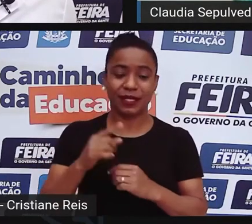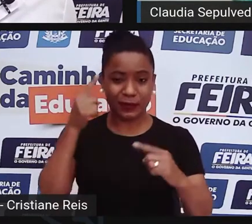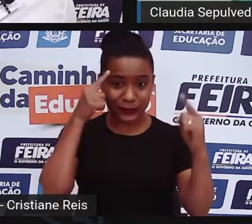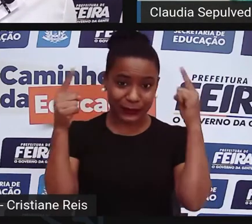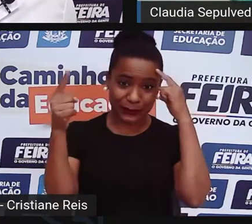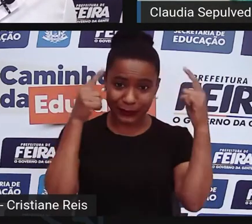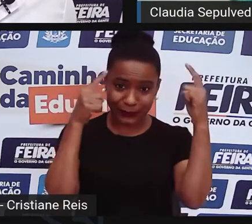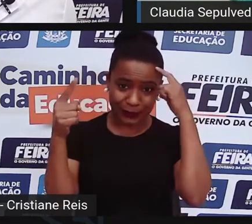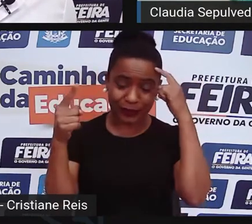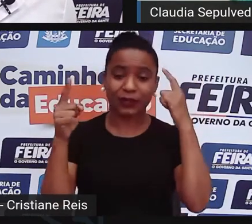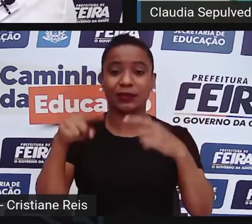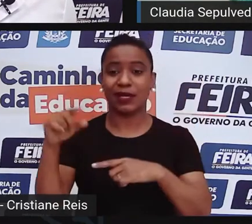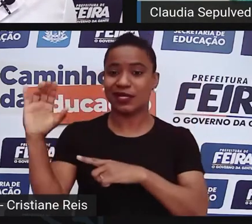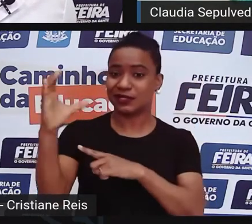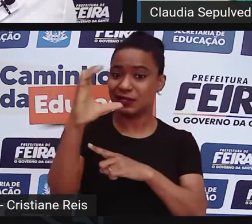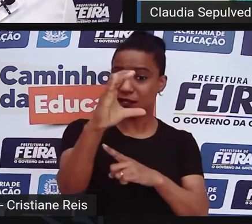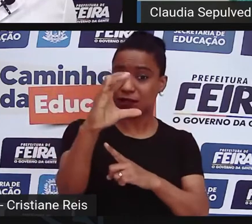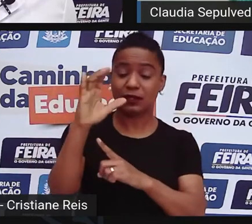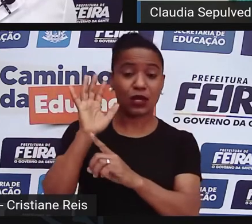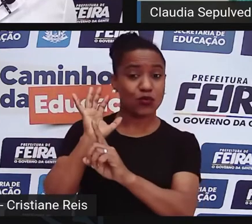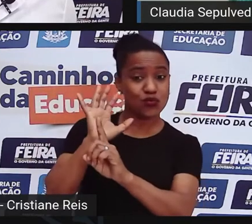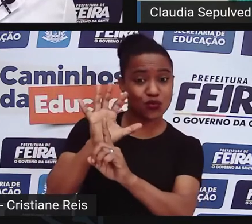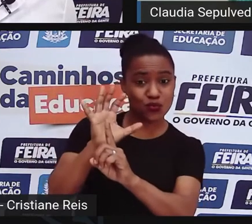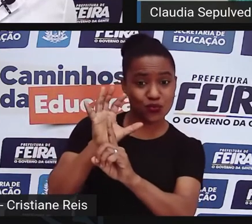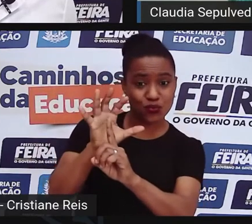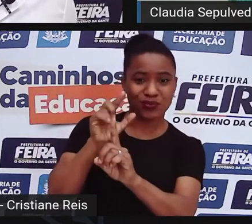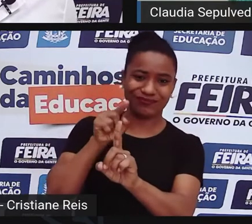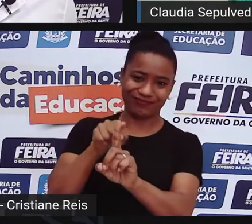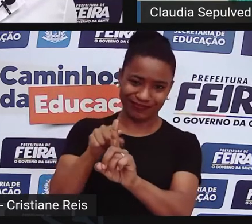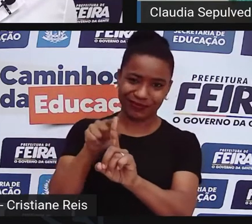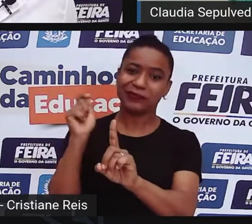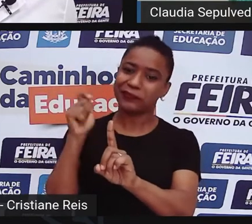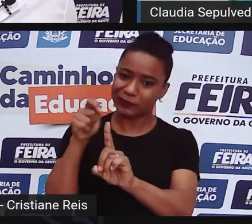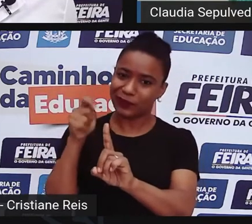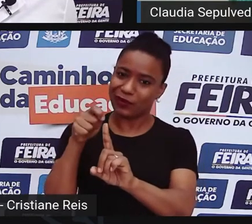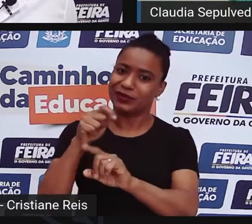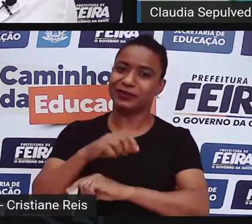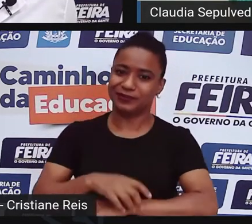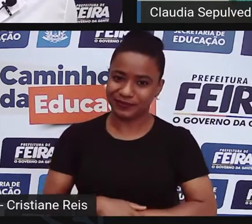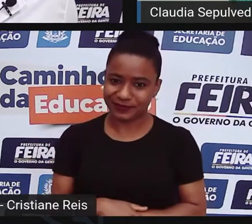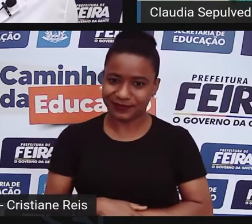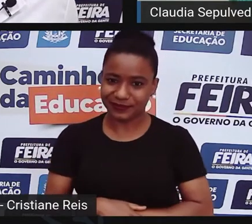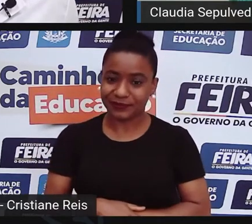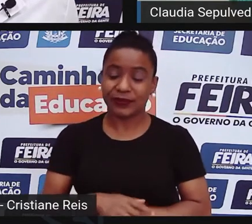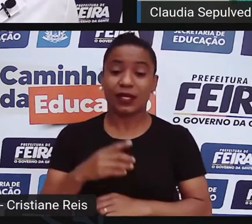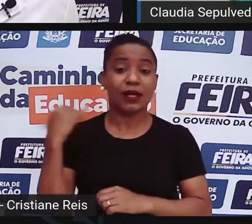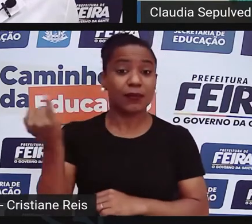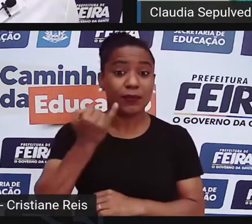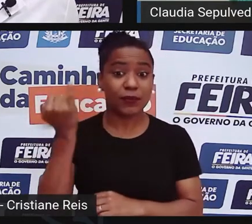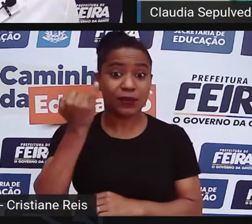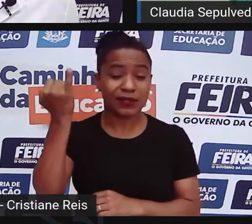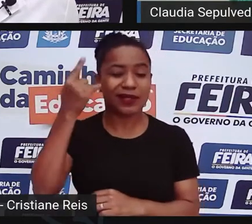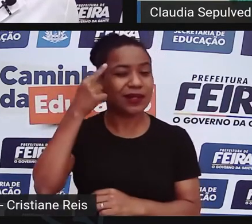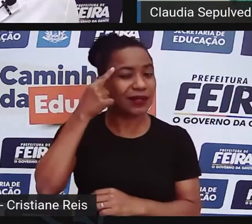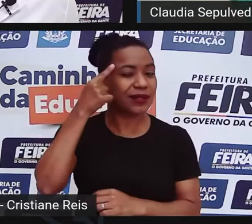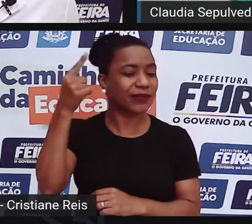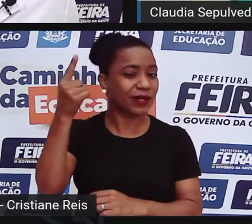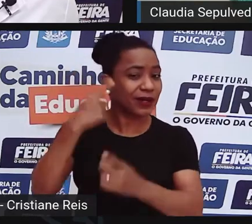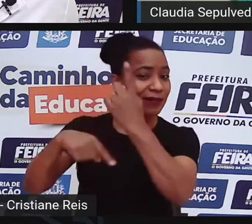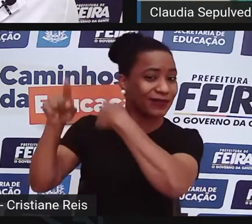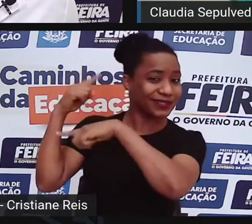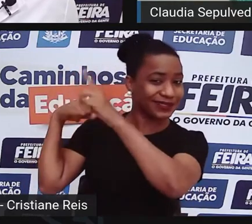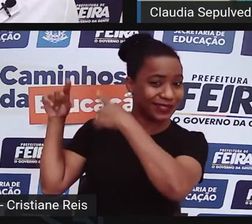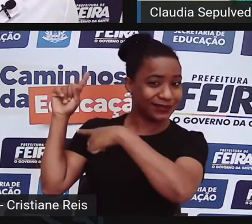produção da ciência também pode estar afeita a isso, né? É preciso lembrar que a ciência foi, por muito tempo, dominada por homens